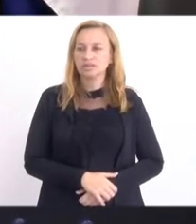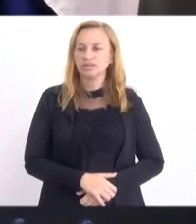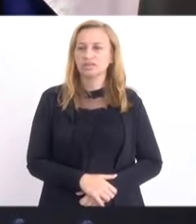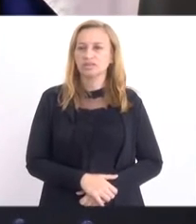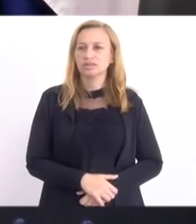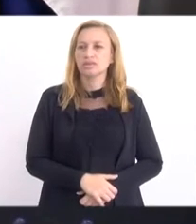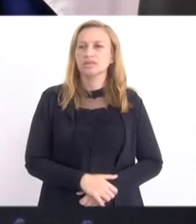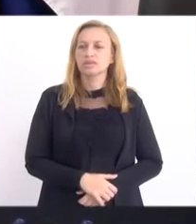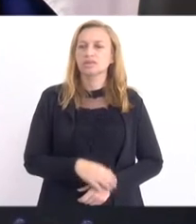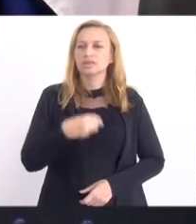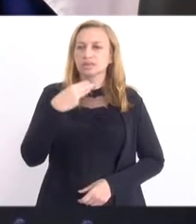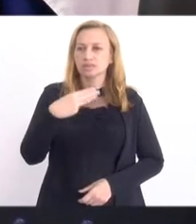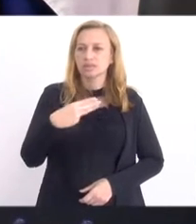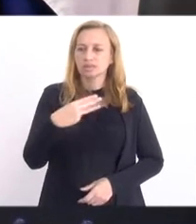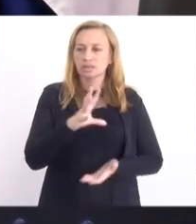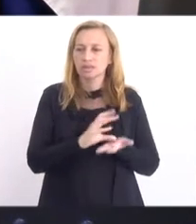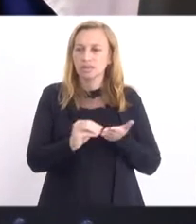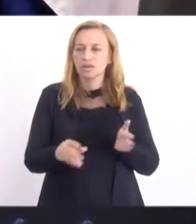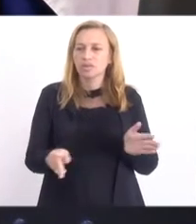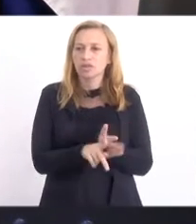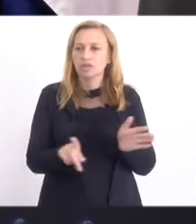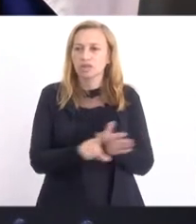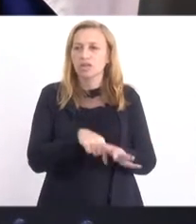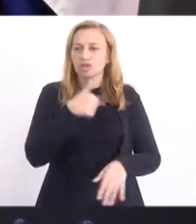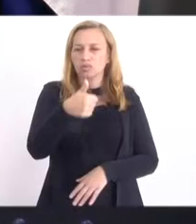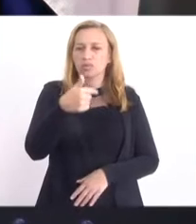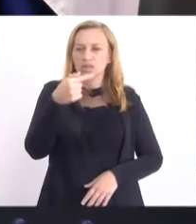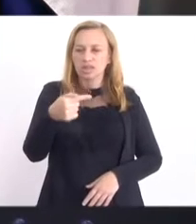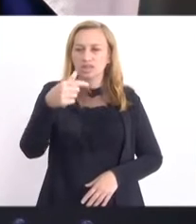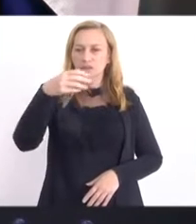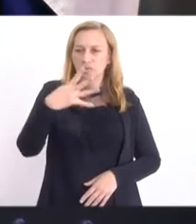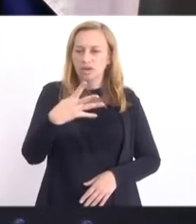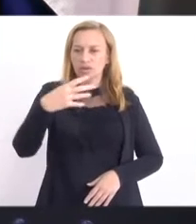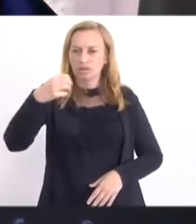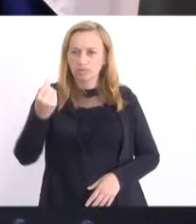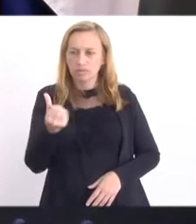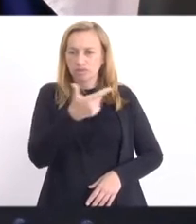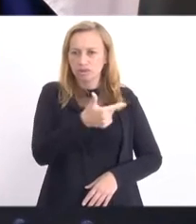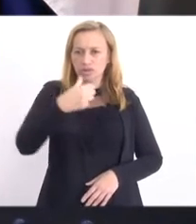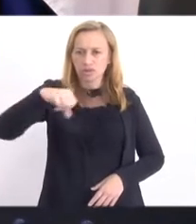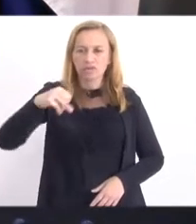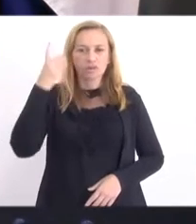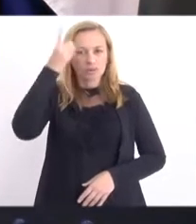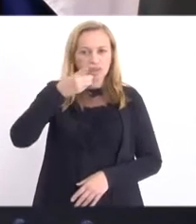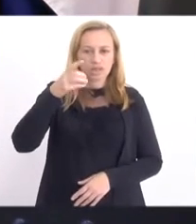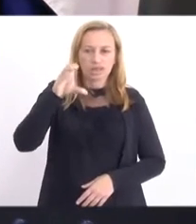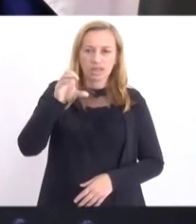3, da pauta. Projeto de lei 1743, de 2019, autoria do deputado Márcio Canella.